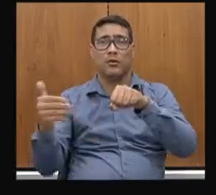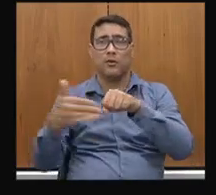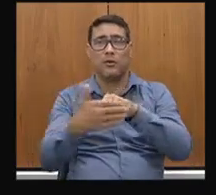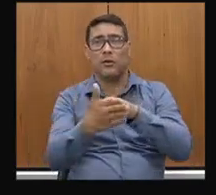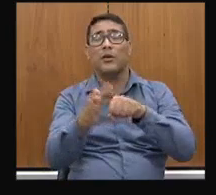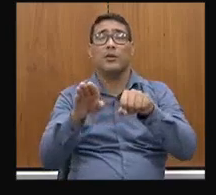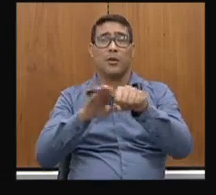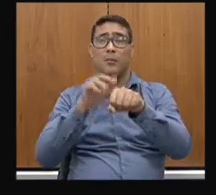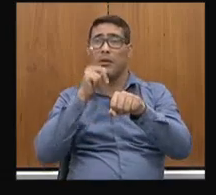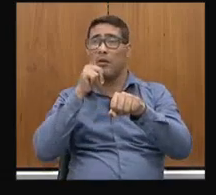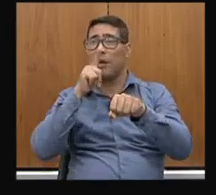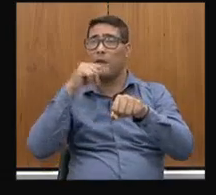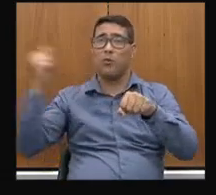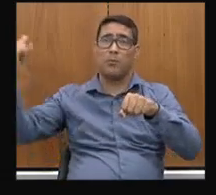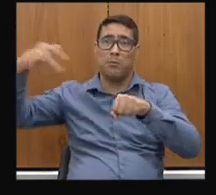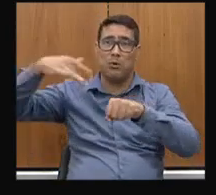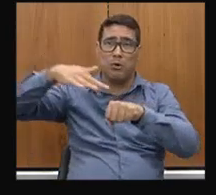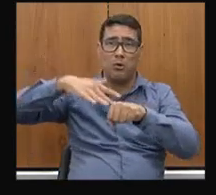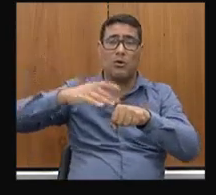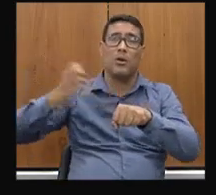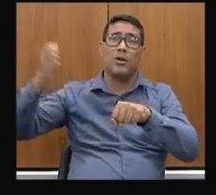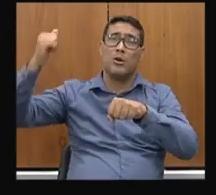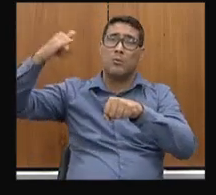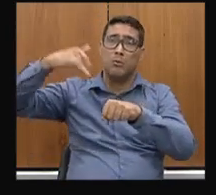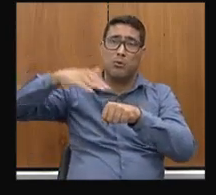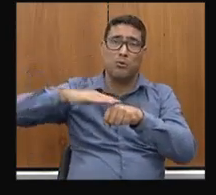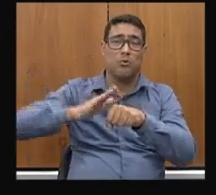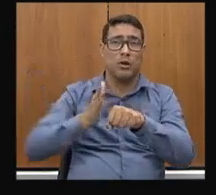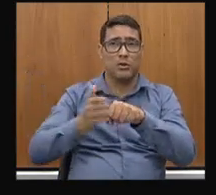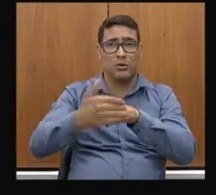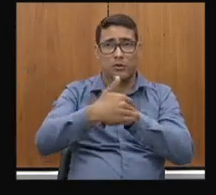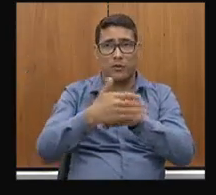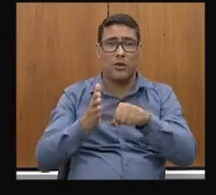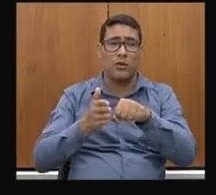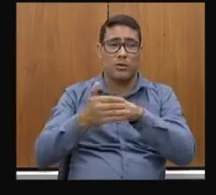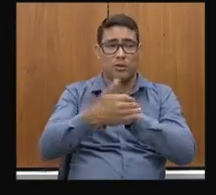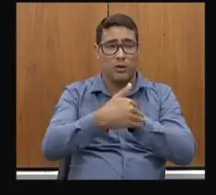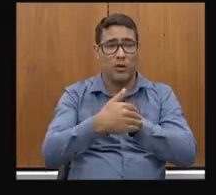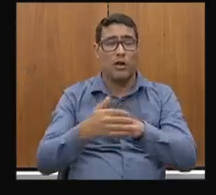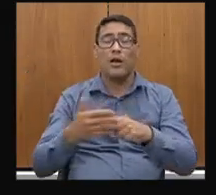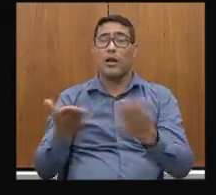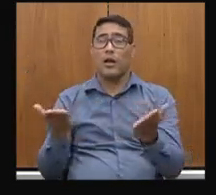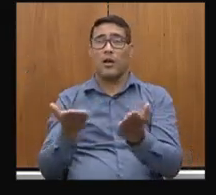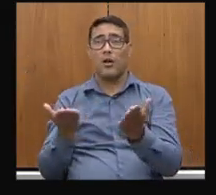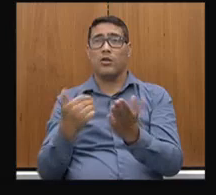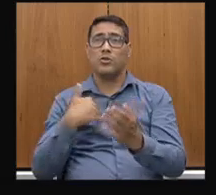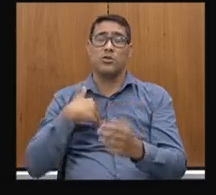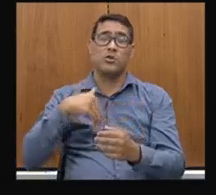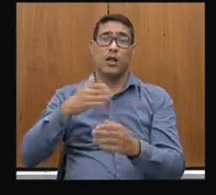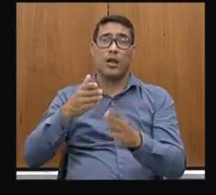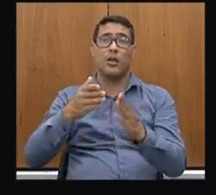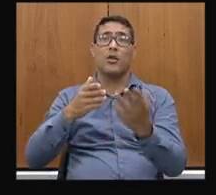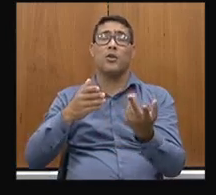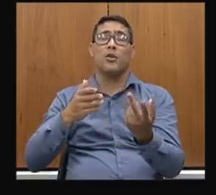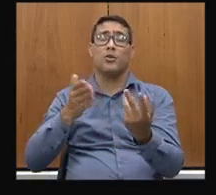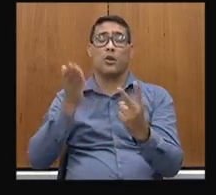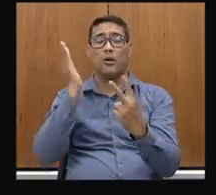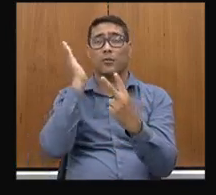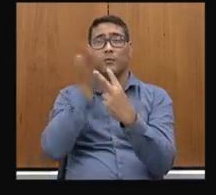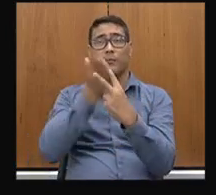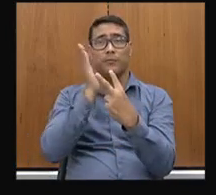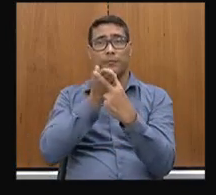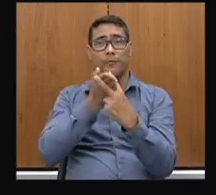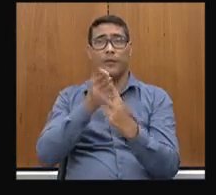de meia pista. Nós só estamos com meia pista lá agora, momento, aliás, menos de meia pista passando,